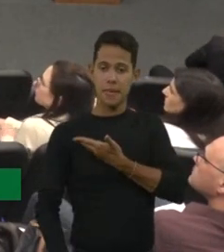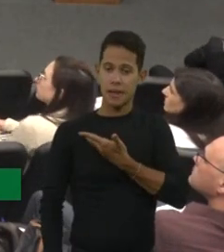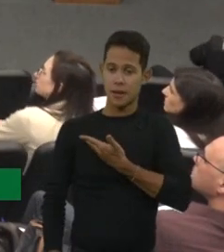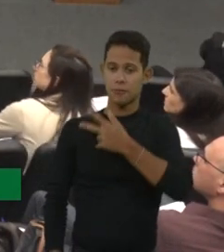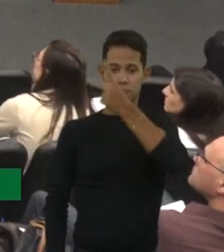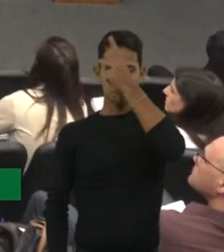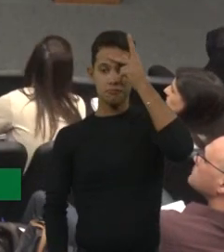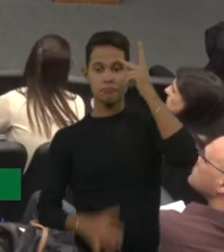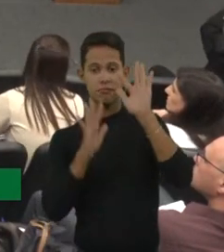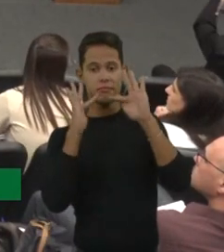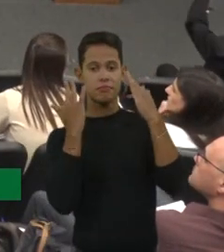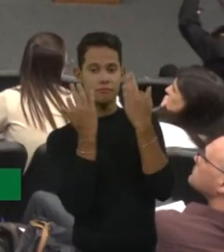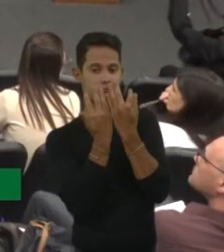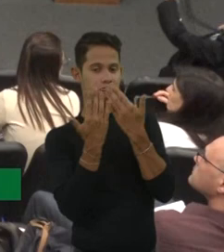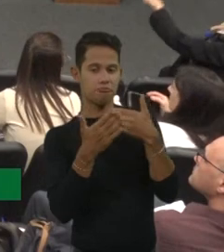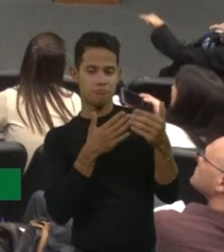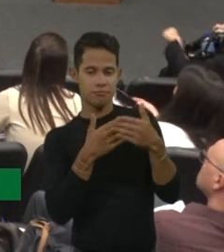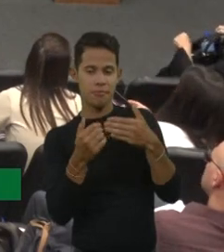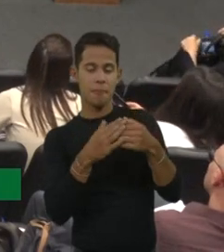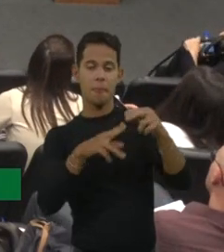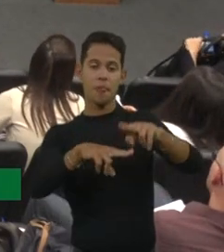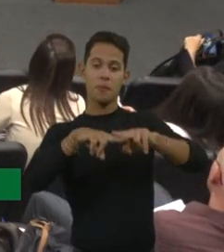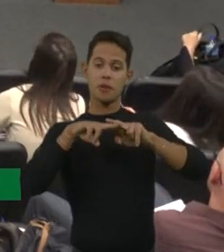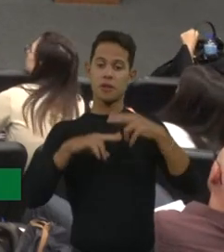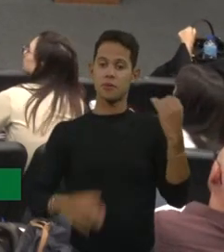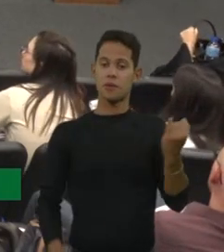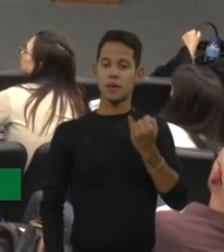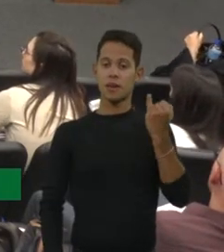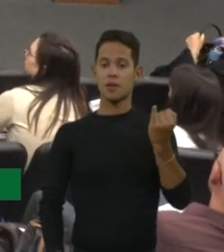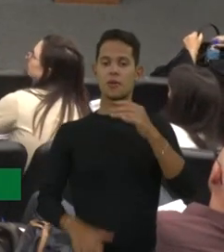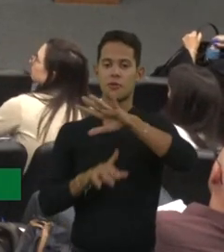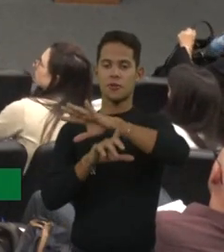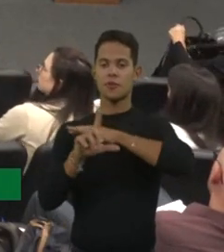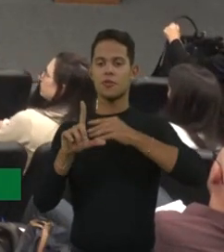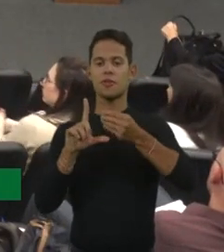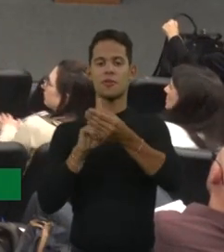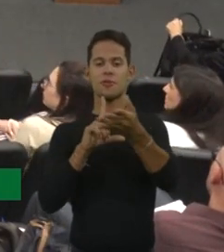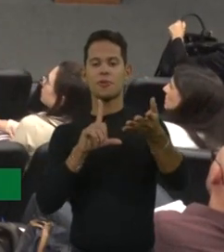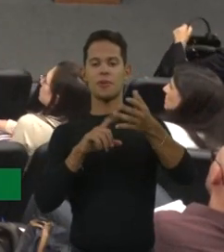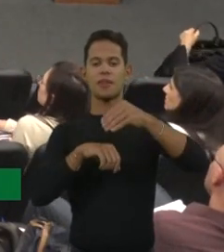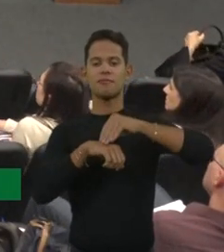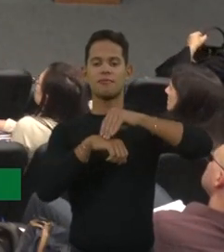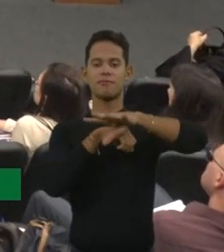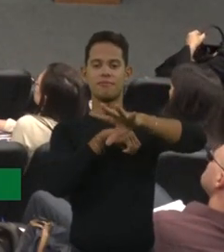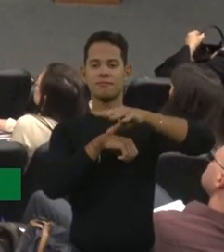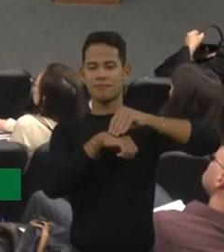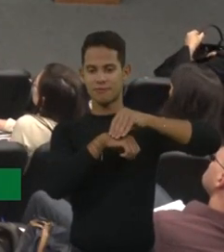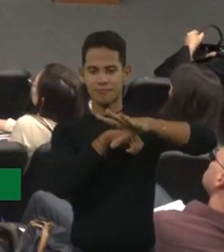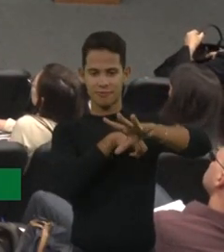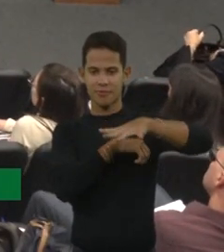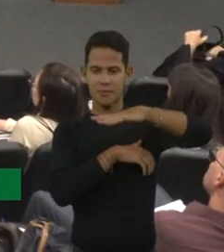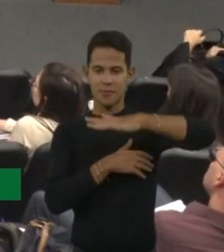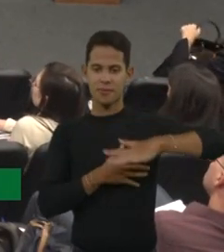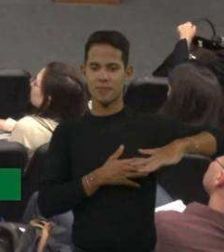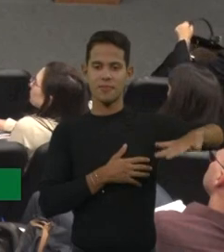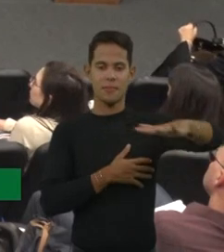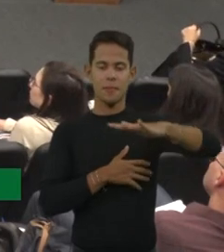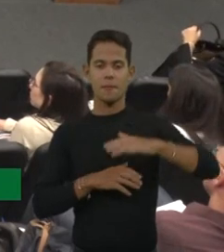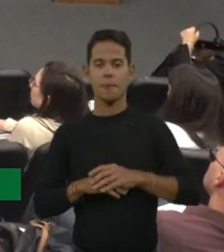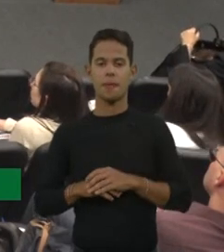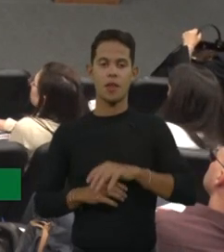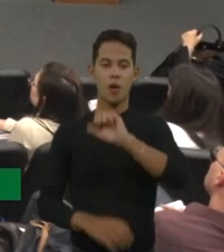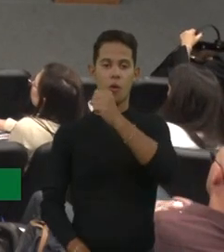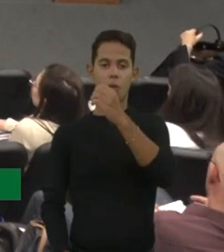E essa ideia que a gente divulgue é o quão difícil foi essa família chegar até o diagnóstico. 80% tem etiologia